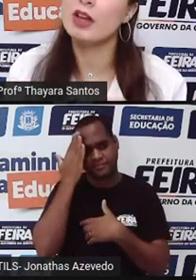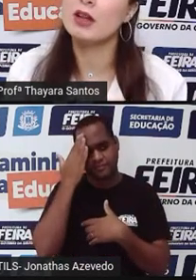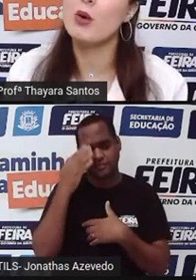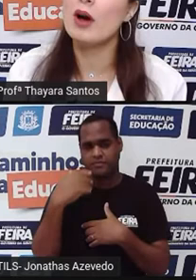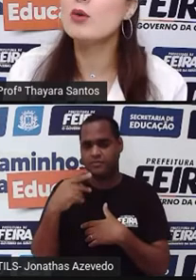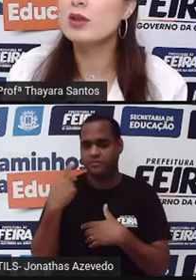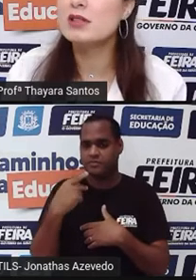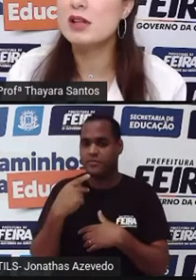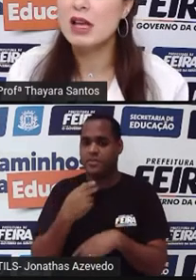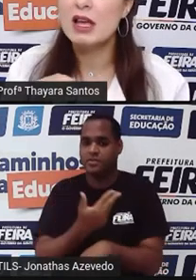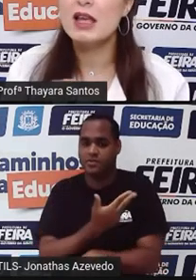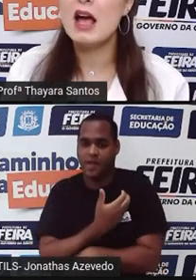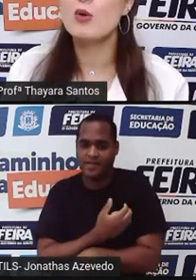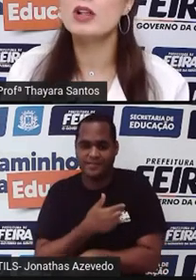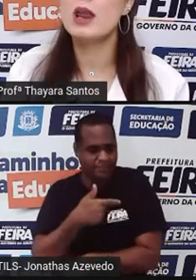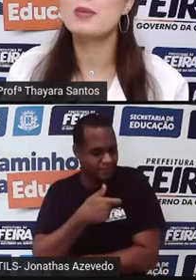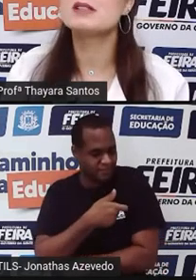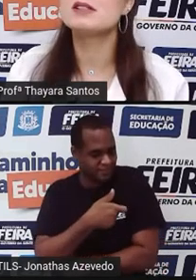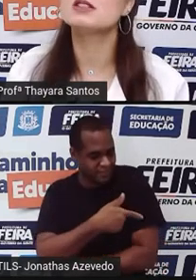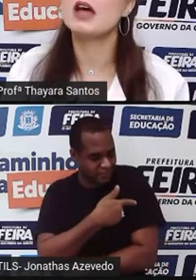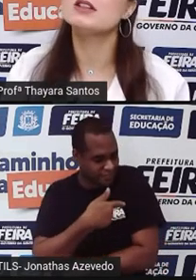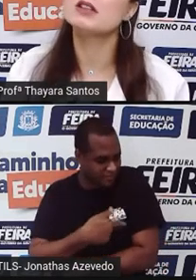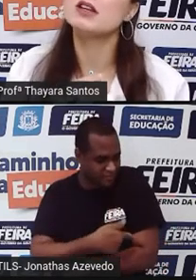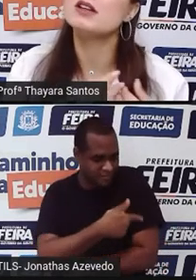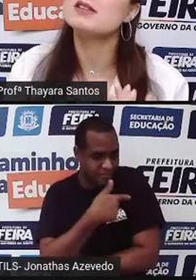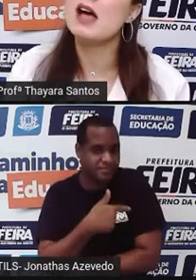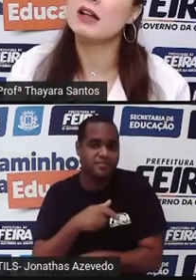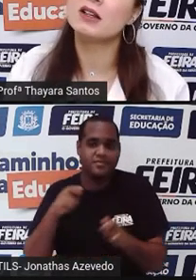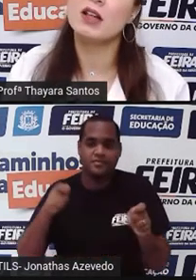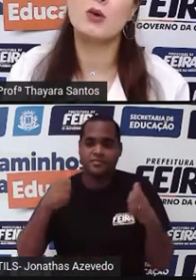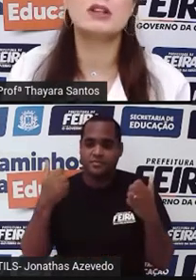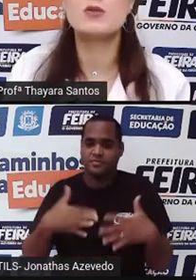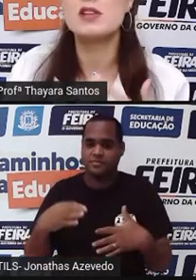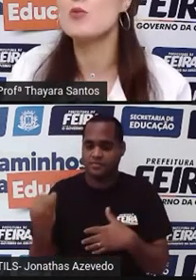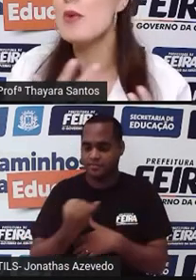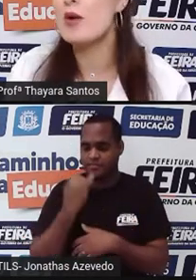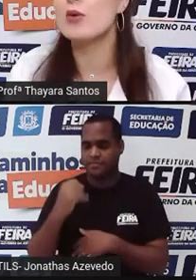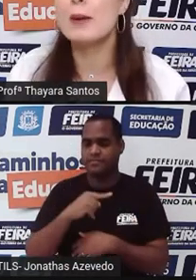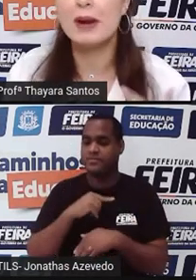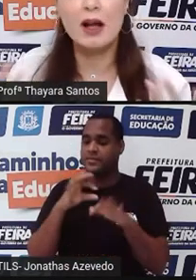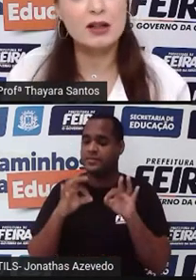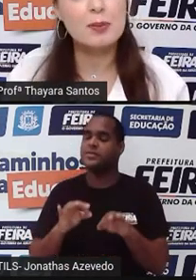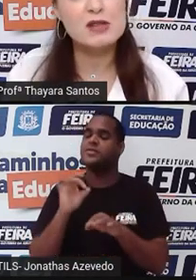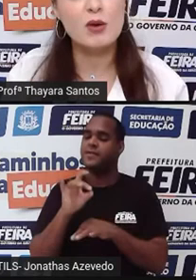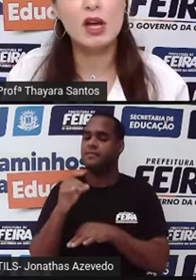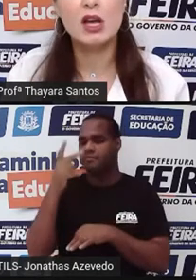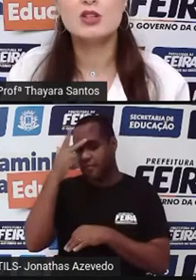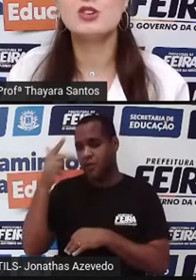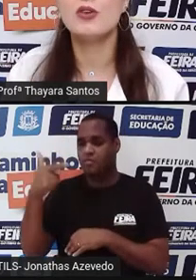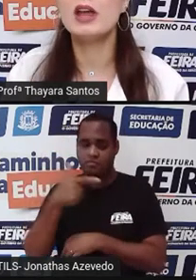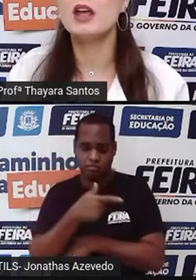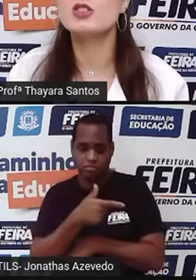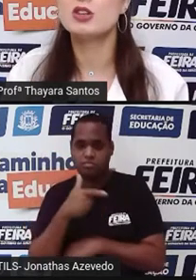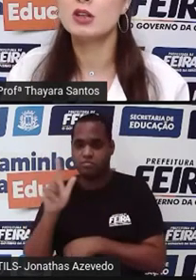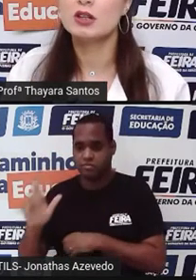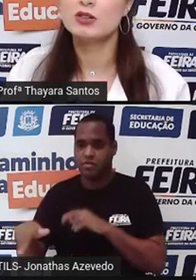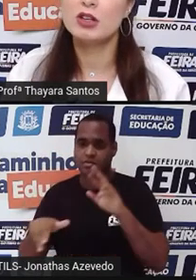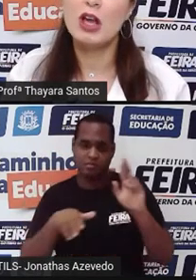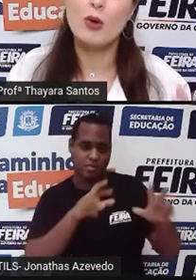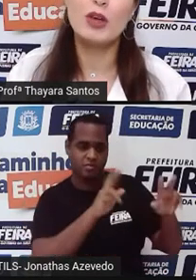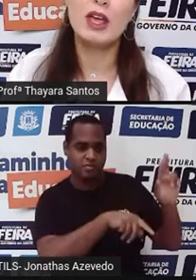é feita com agulhas. E a agulha precisa estar esterilizada, ou então ser uma agulha para cada pessoa diferente.